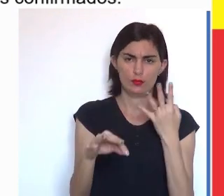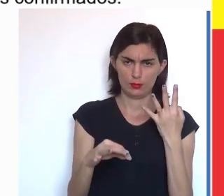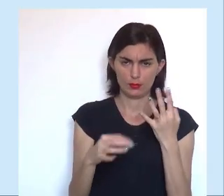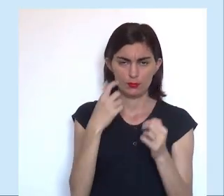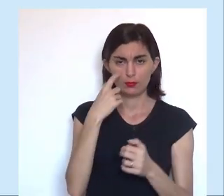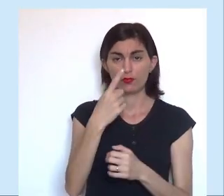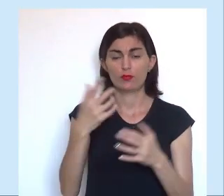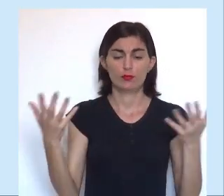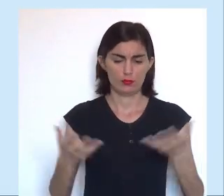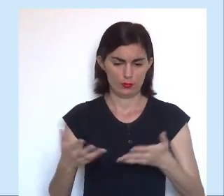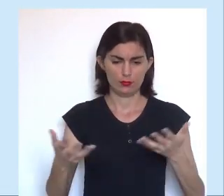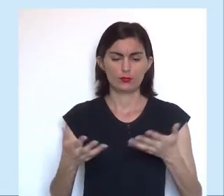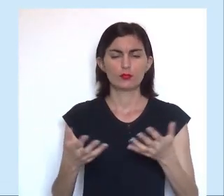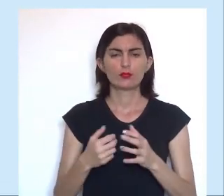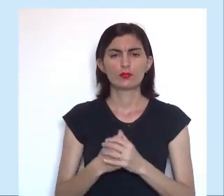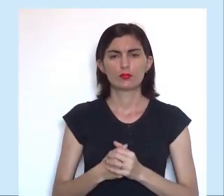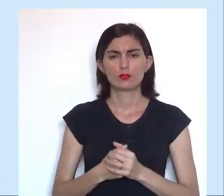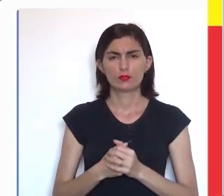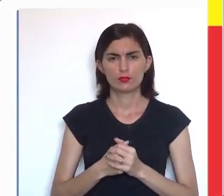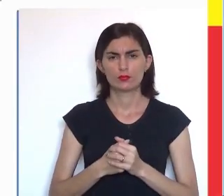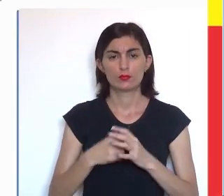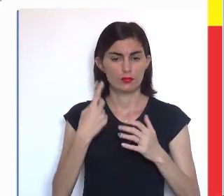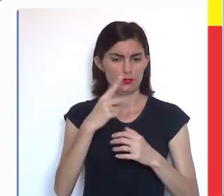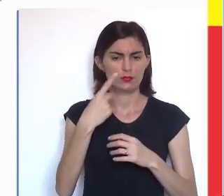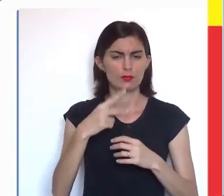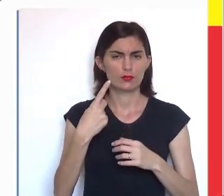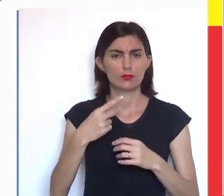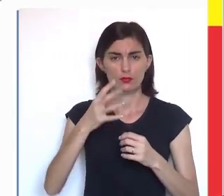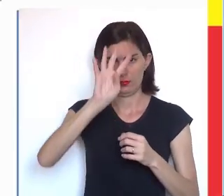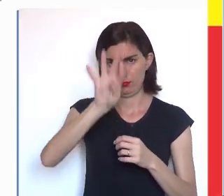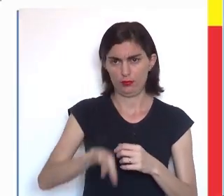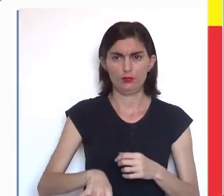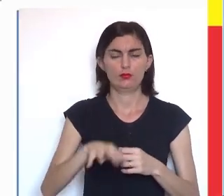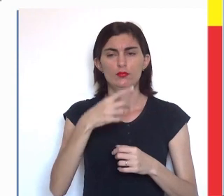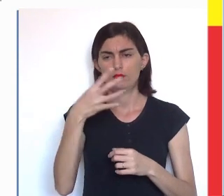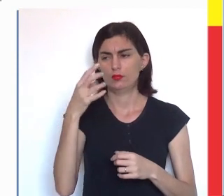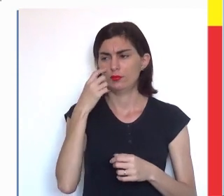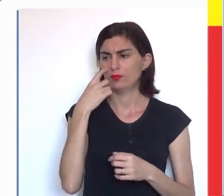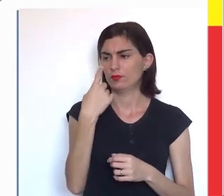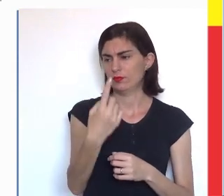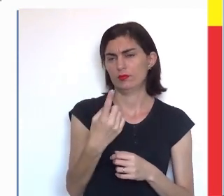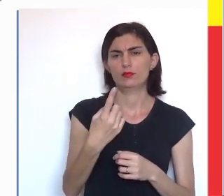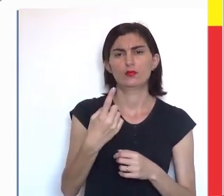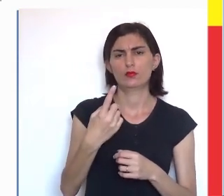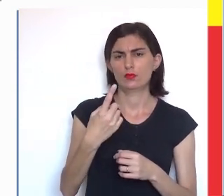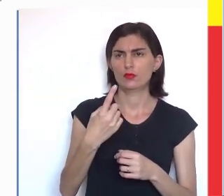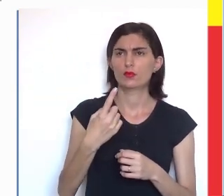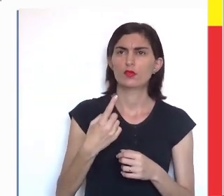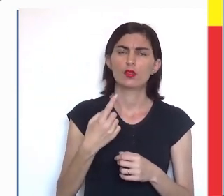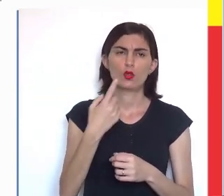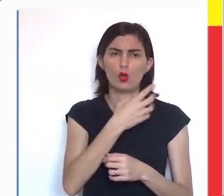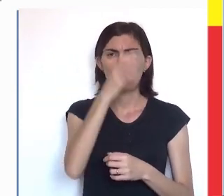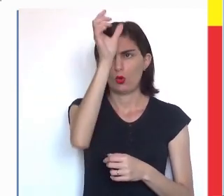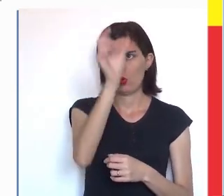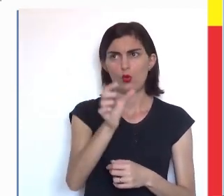confirmados. Veja agora esse gráfico. Gráfico de